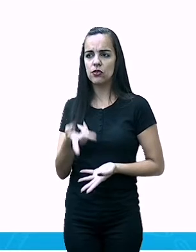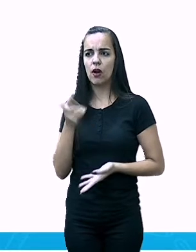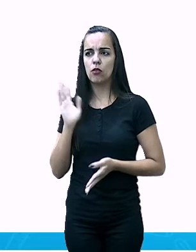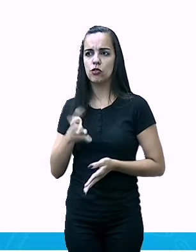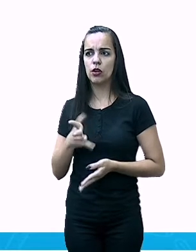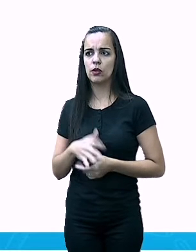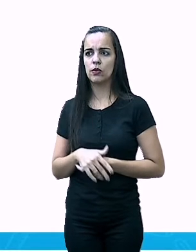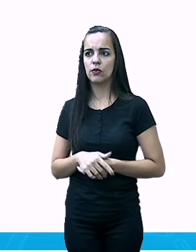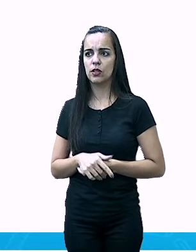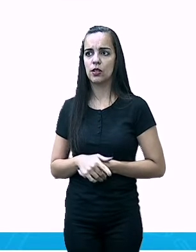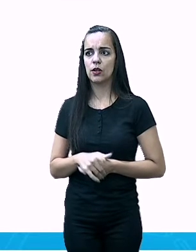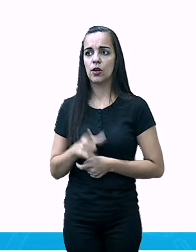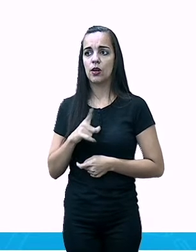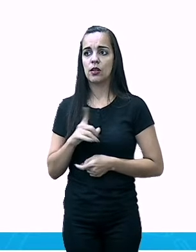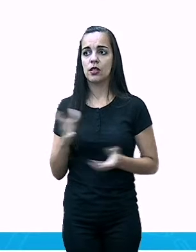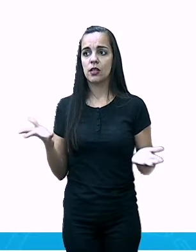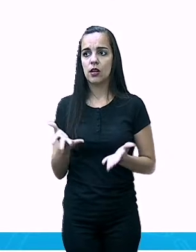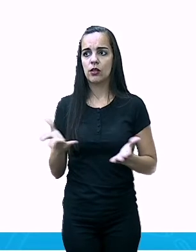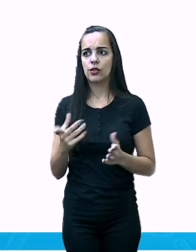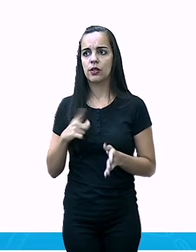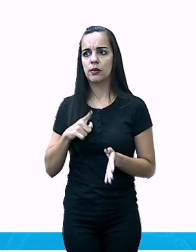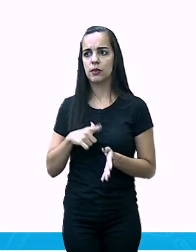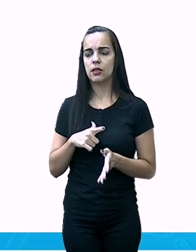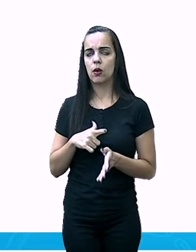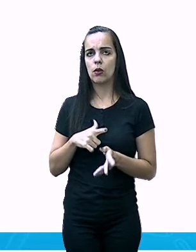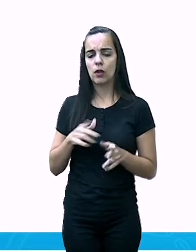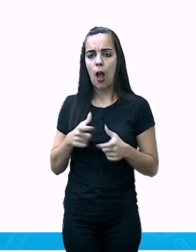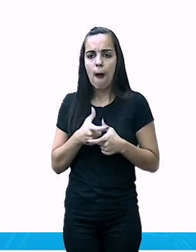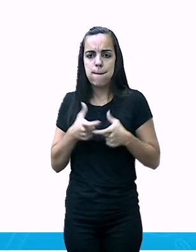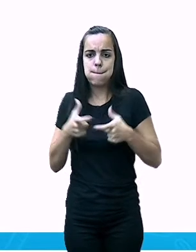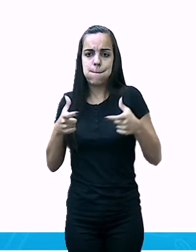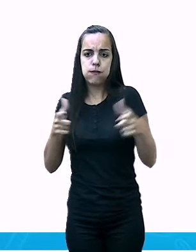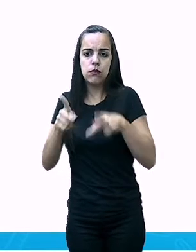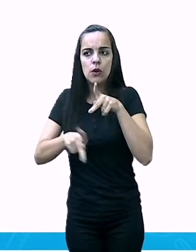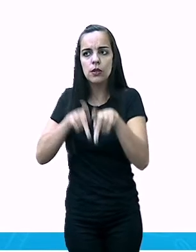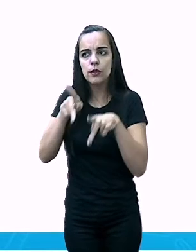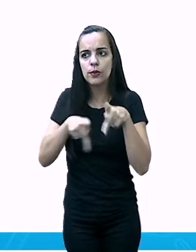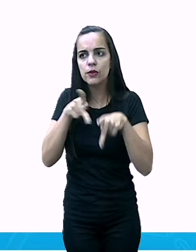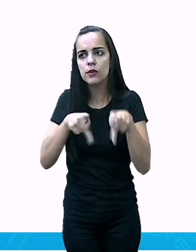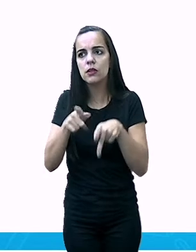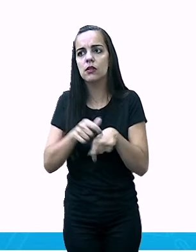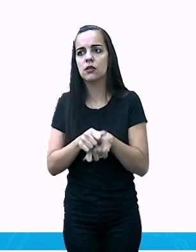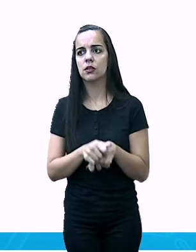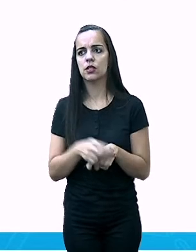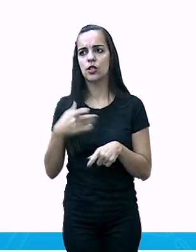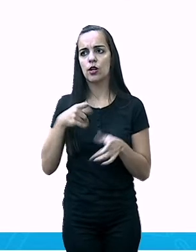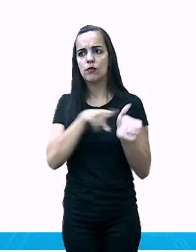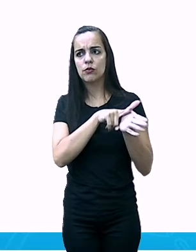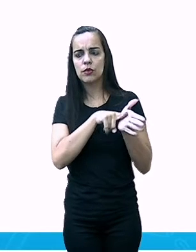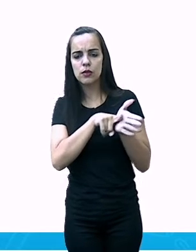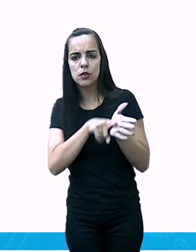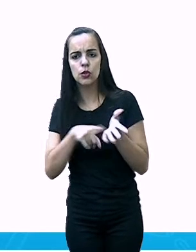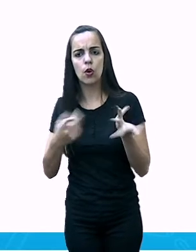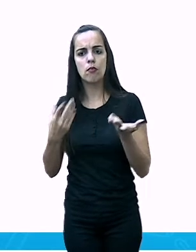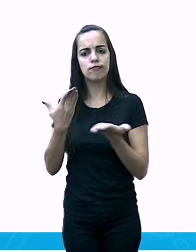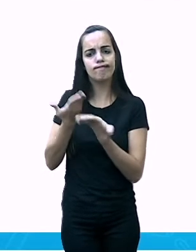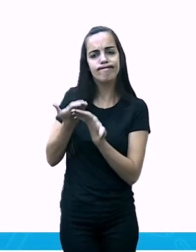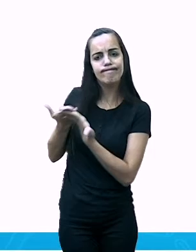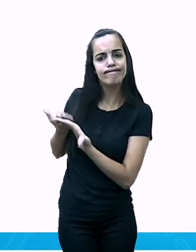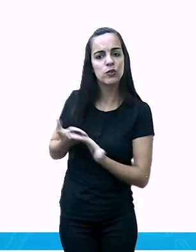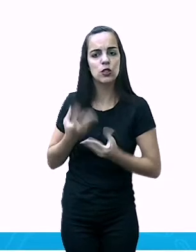necessário ao governo conhecer a sua população para direcionar as políticas públicas?